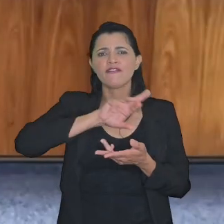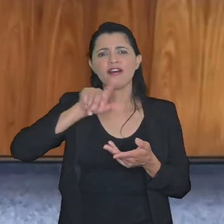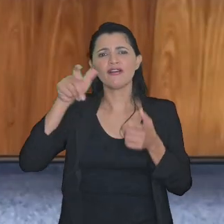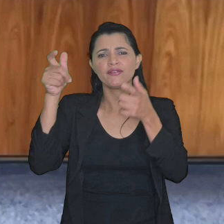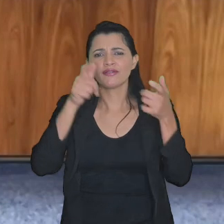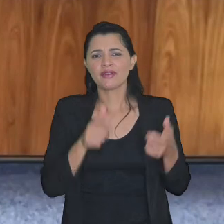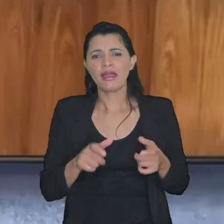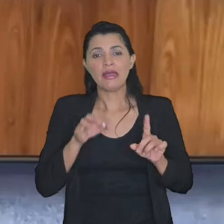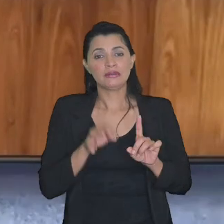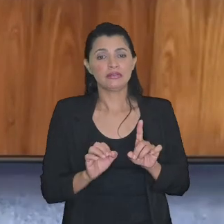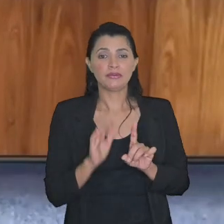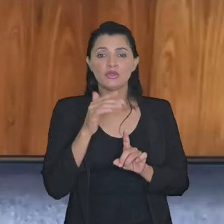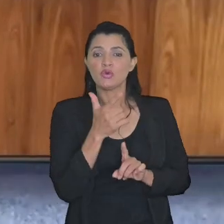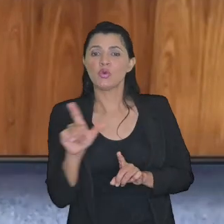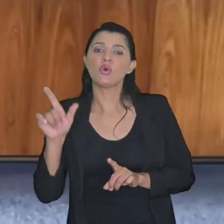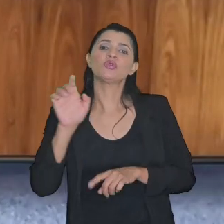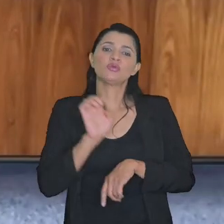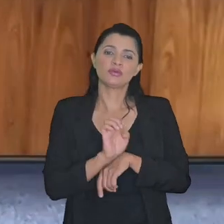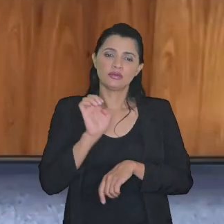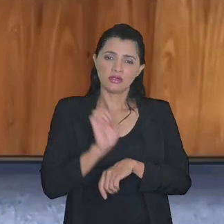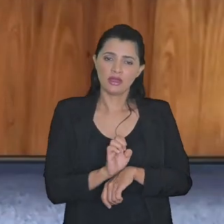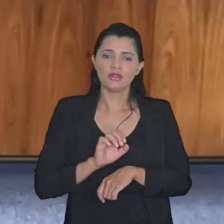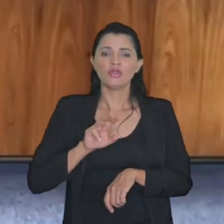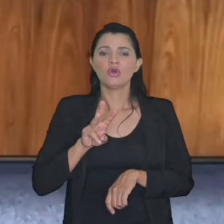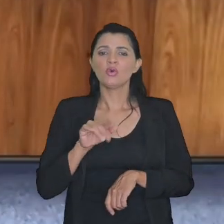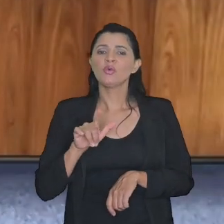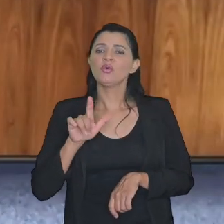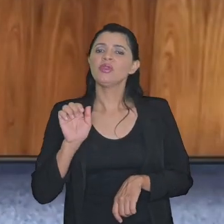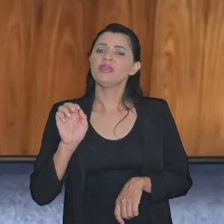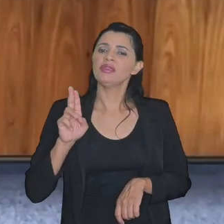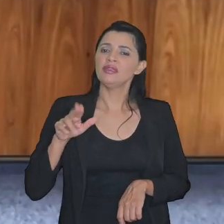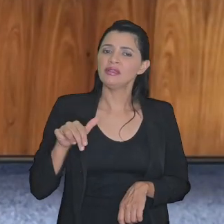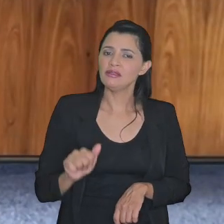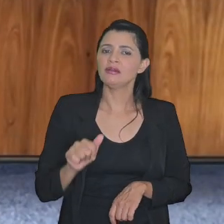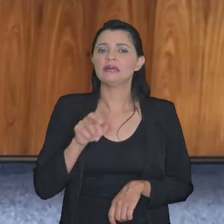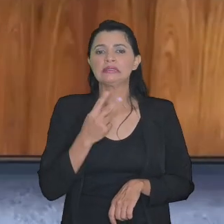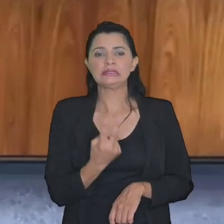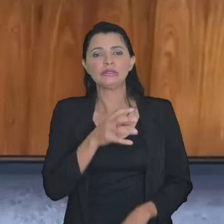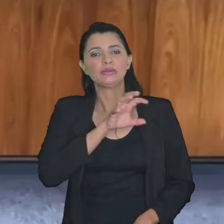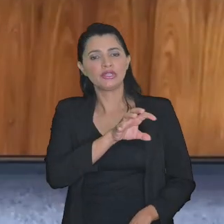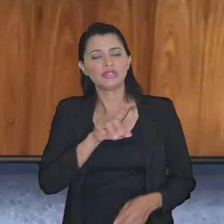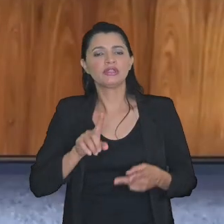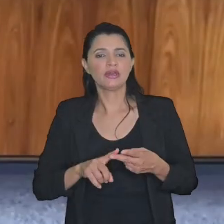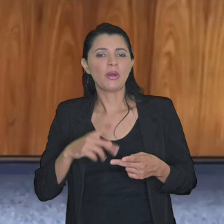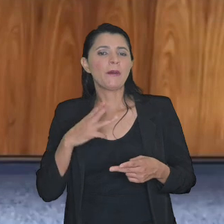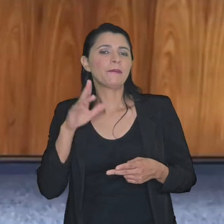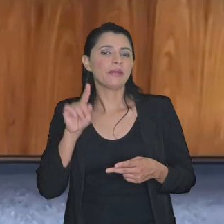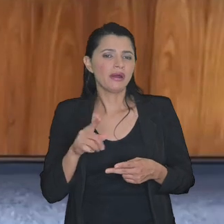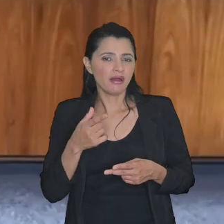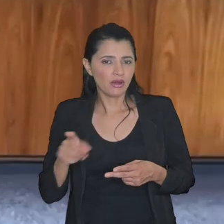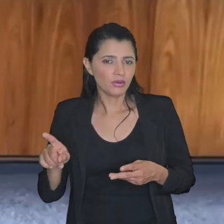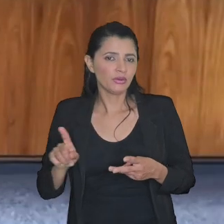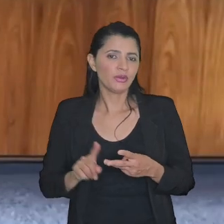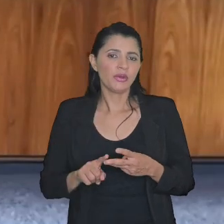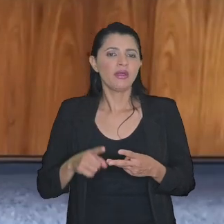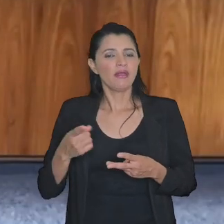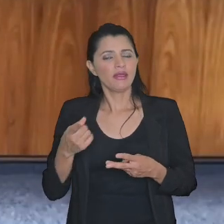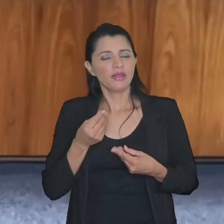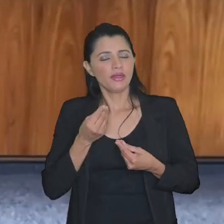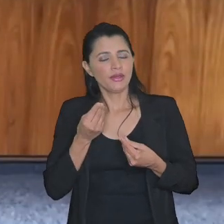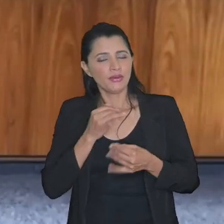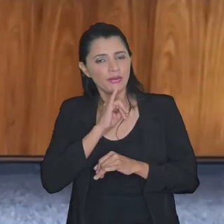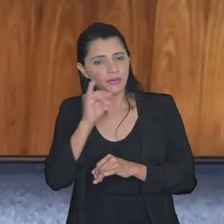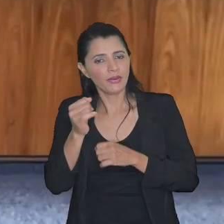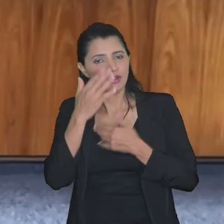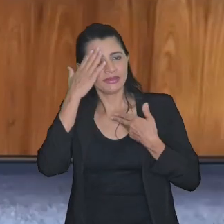inclusive desembargadores de outros estados doutor William Douglas do Tribunal Federal da Segunda Região doutor Leandro Paus nos assiste deixo aqui o meu